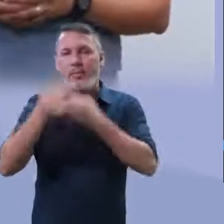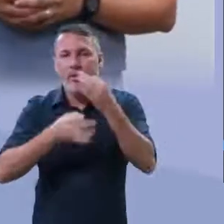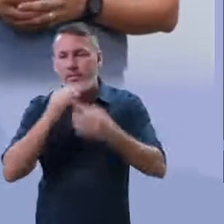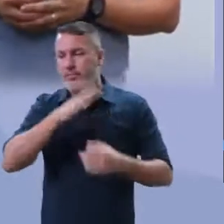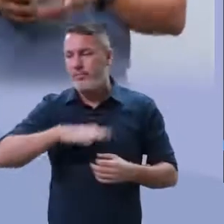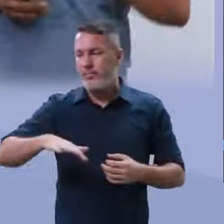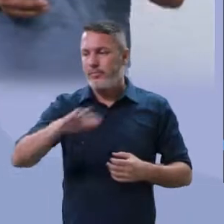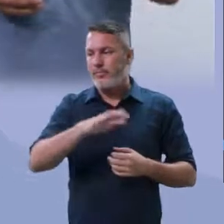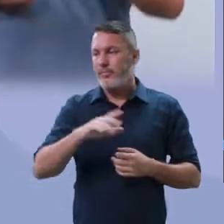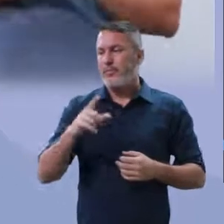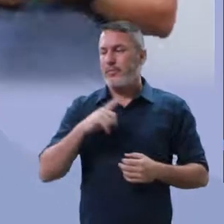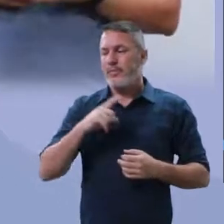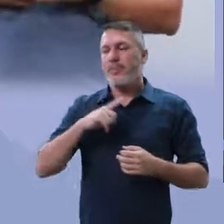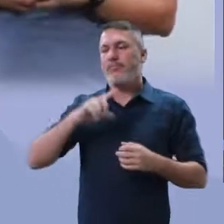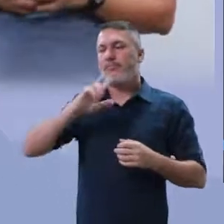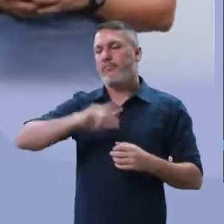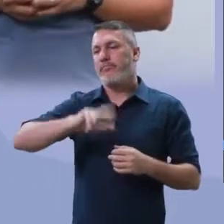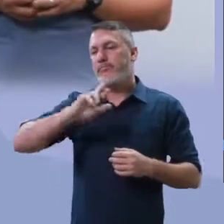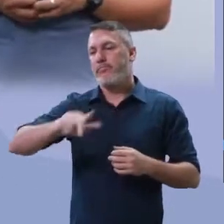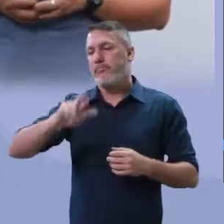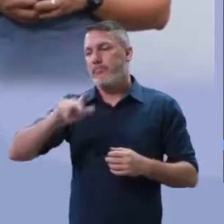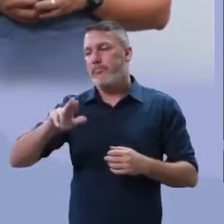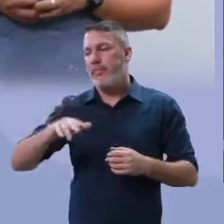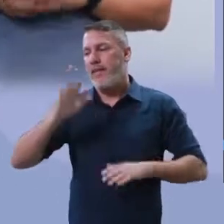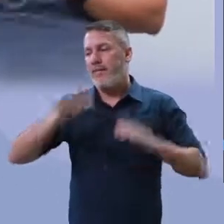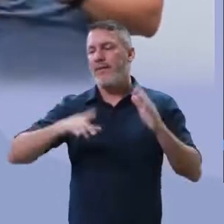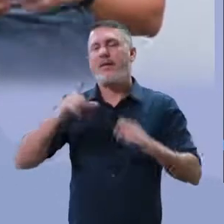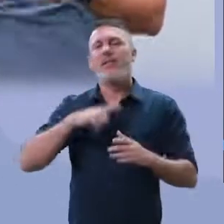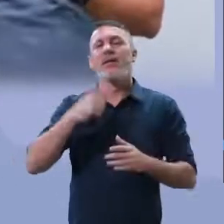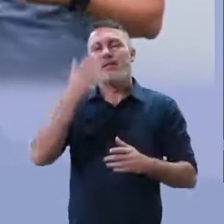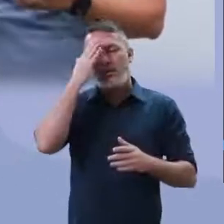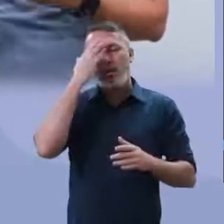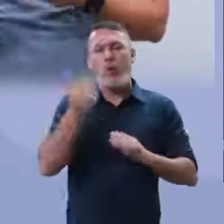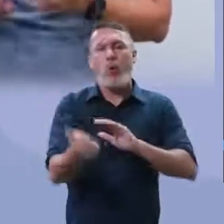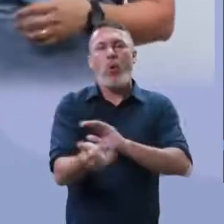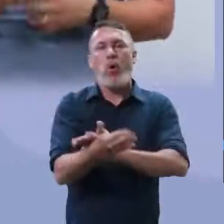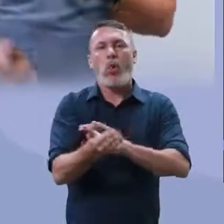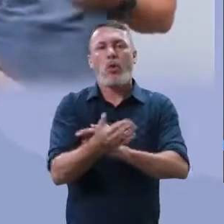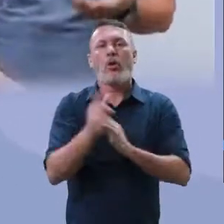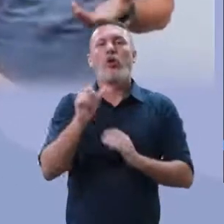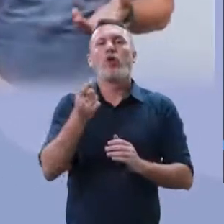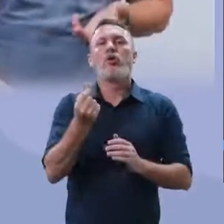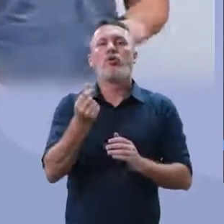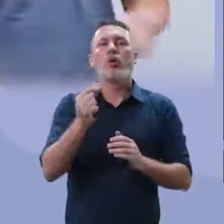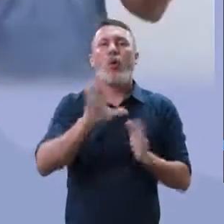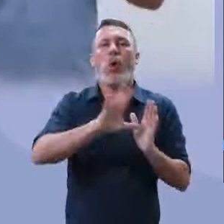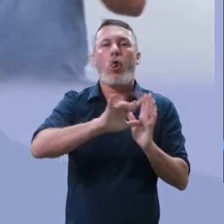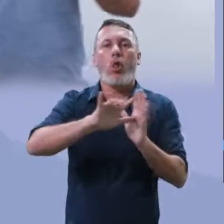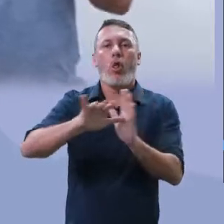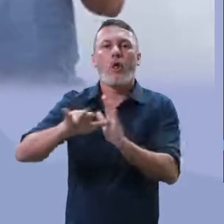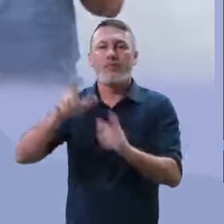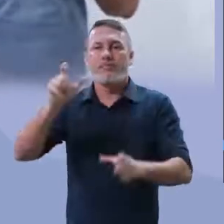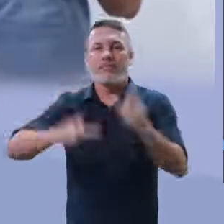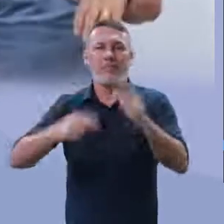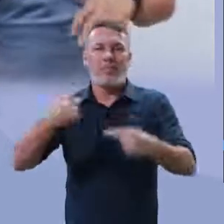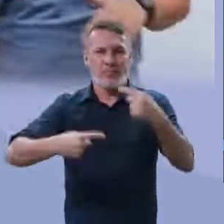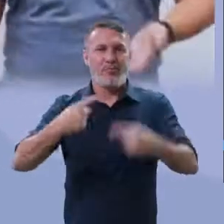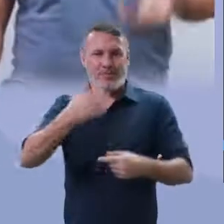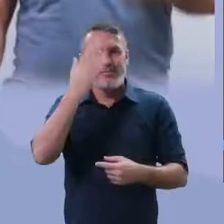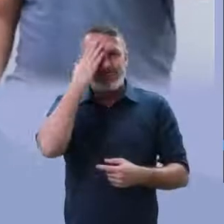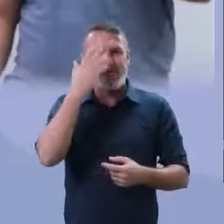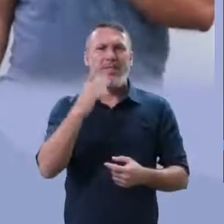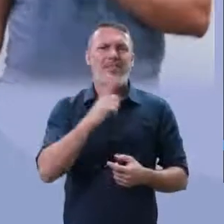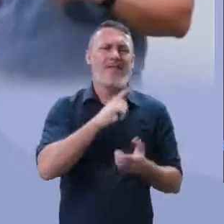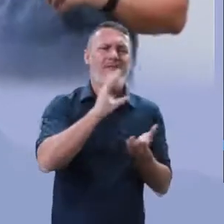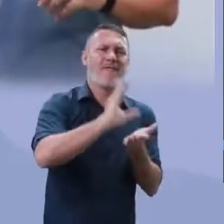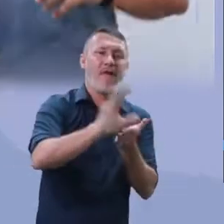corrupção. Olha lá, o extravio de verbas que eram destinados a quantos municípios solicitaram ao governo federal,